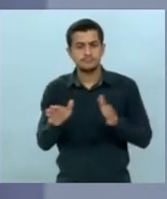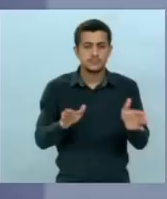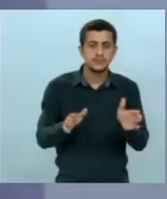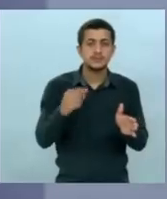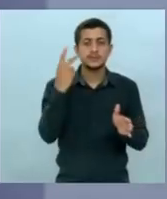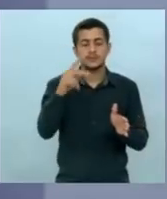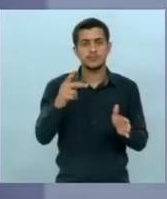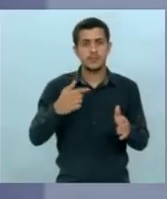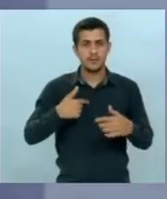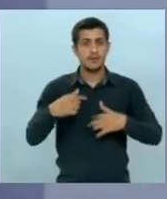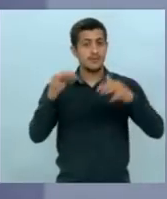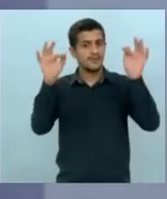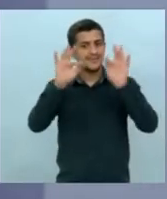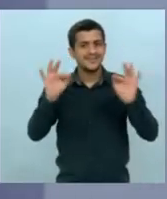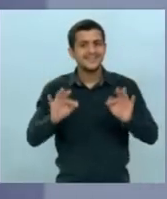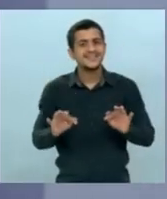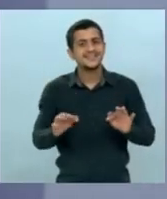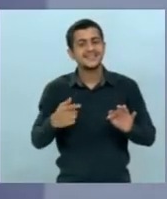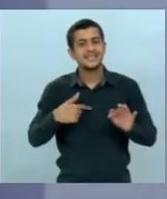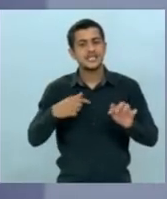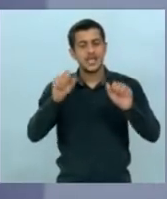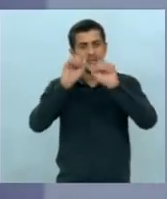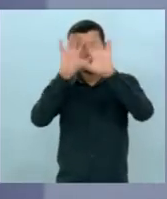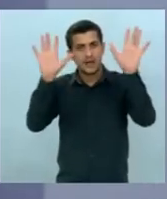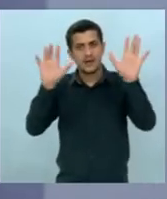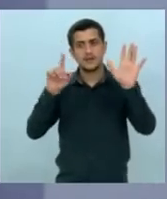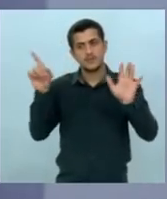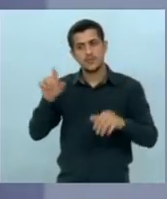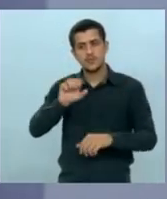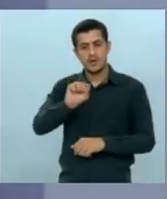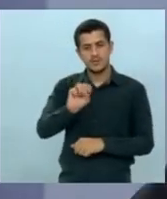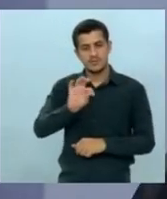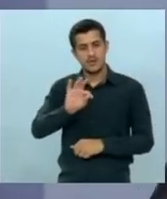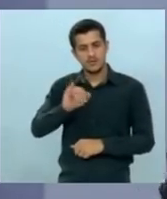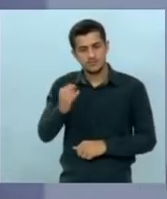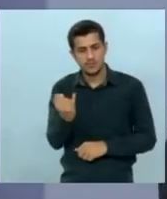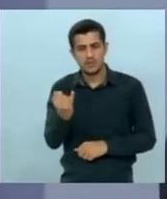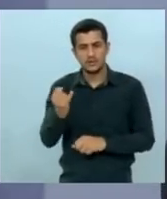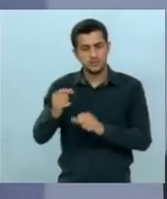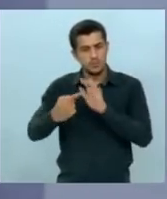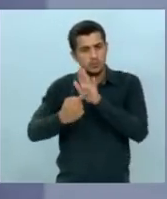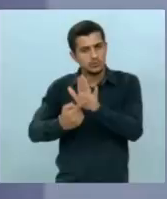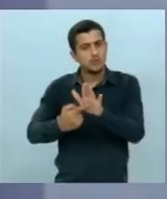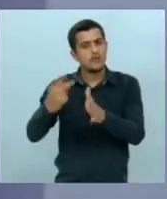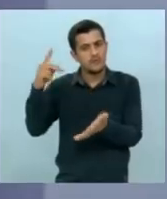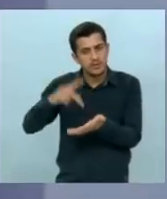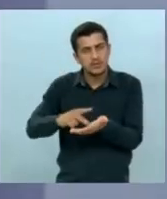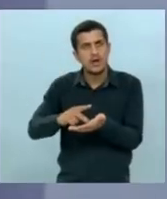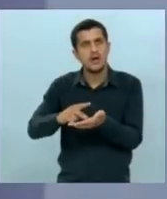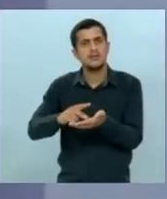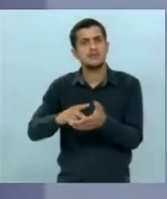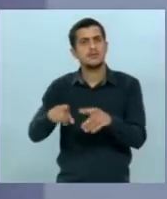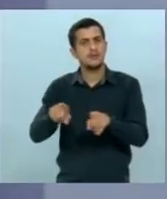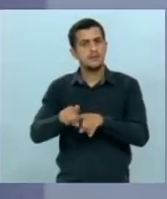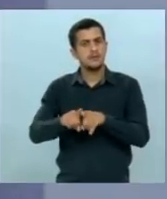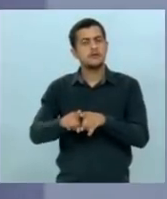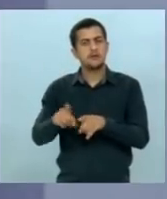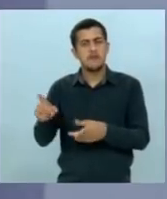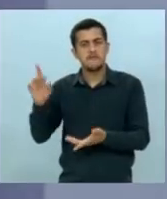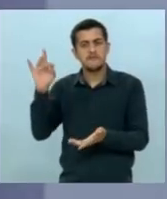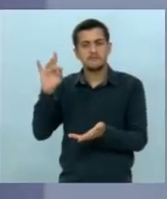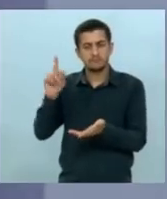muito contente com a transparência agora com a decisão do STJ que esclareceu a verdade e mais uma vez a verdade